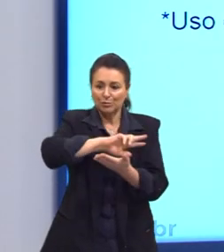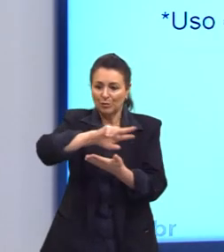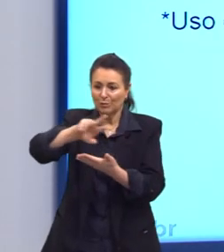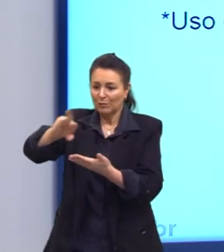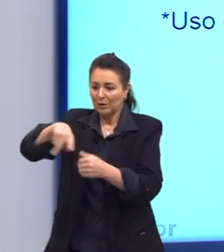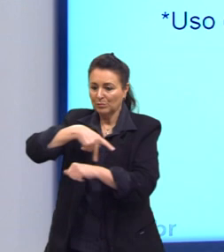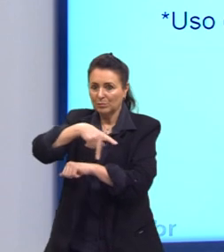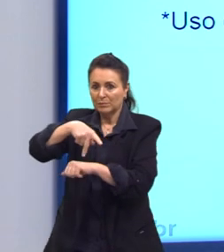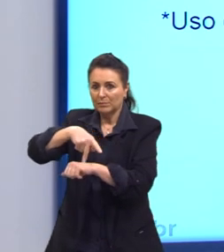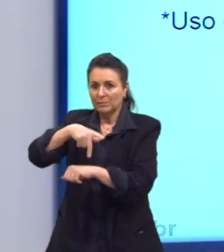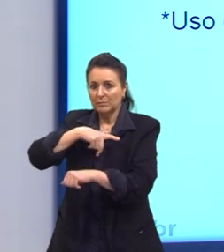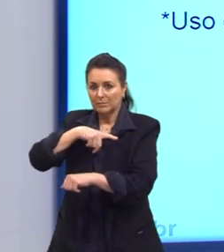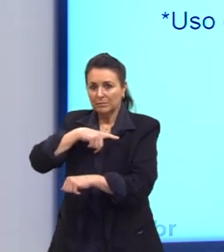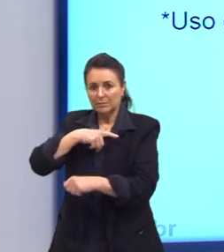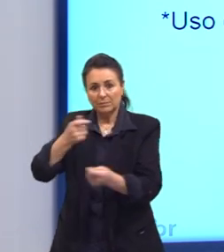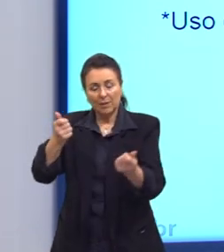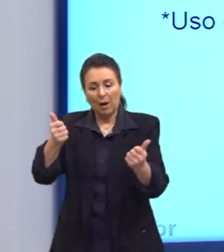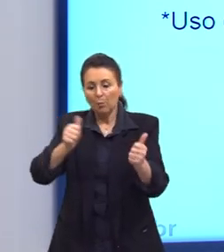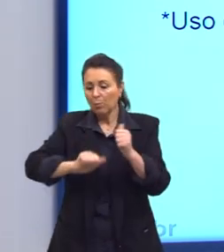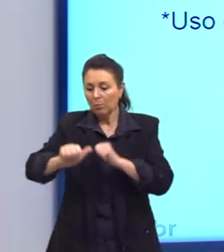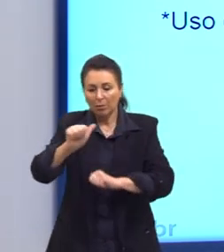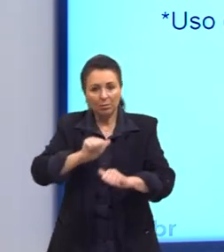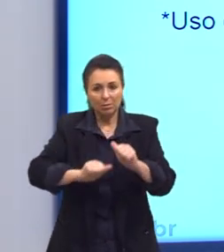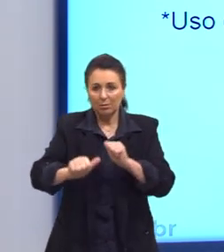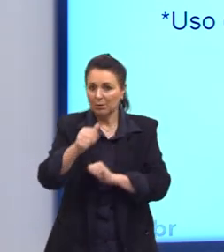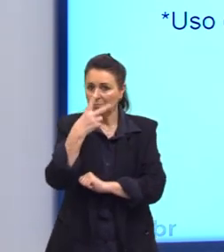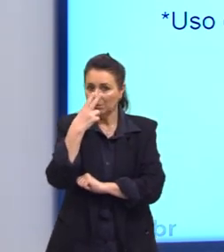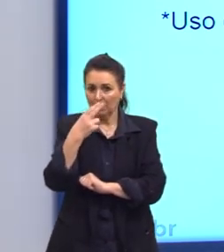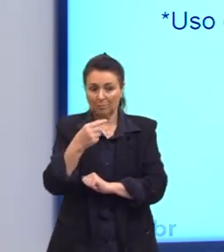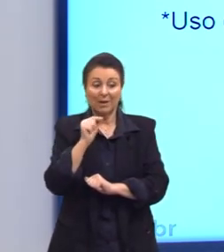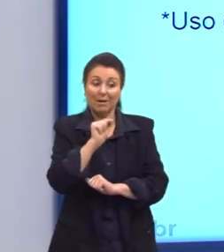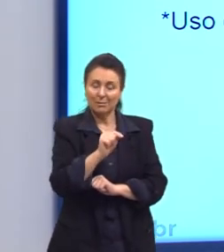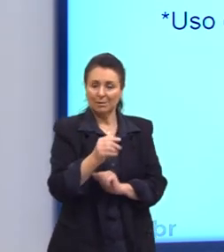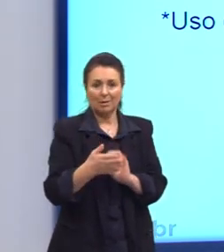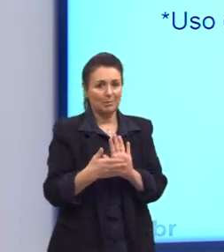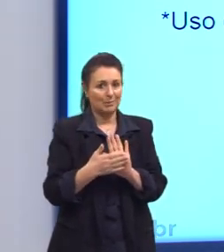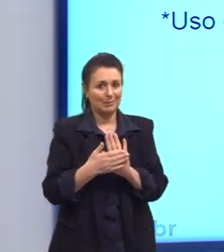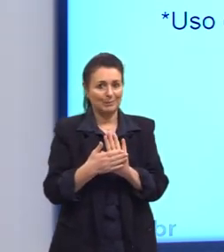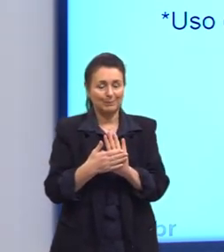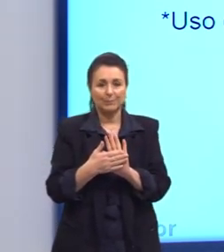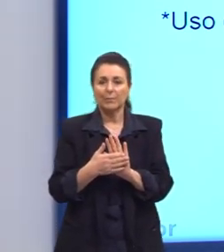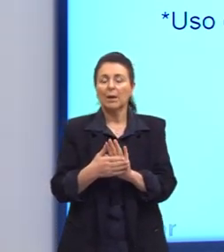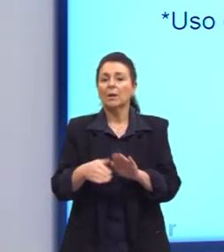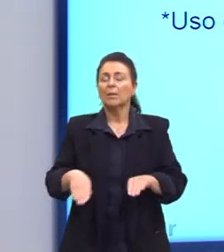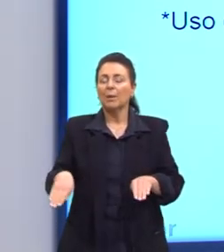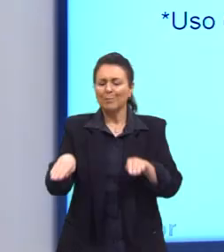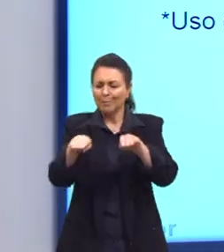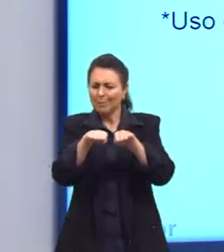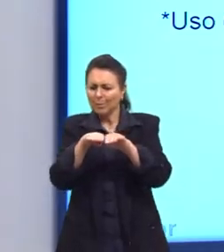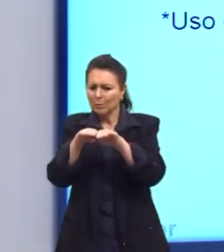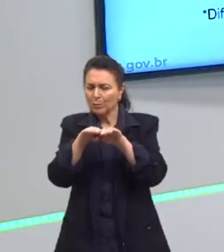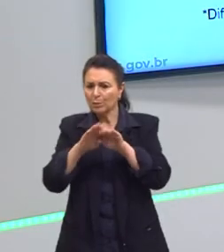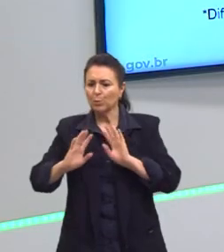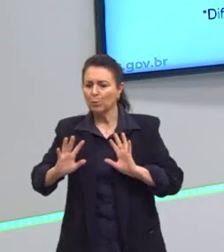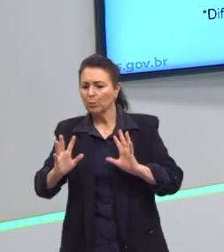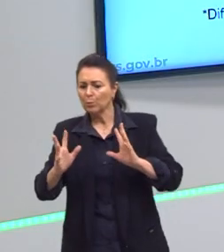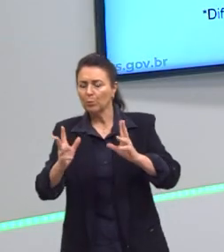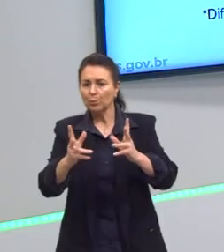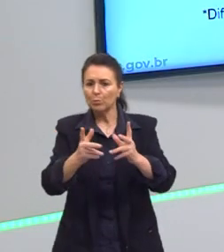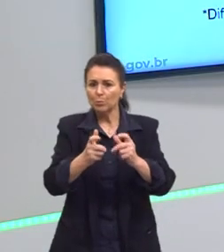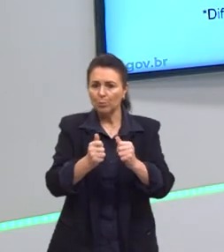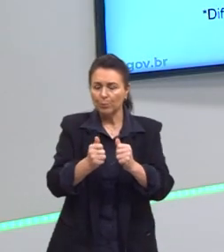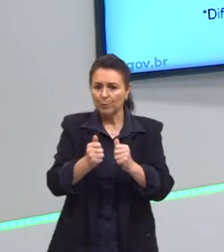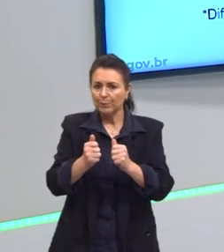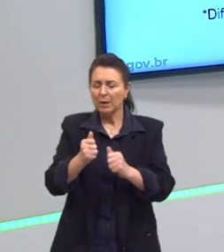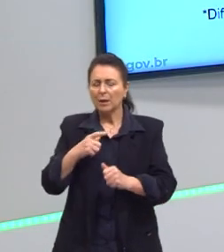teoricamente, tem a mesma qualidade. Essa é a proposta. E também a padronização do consumo, que é aquilo que eu discuto lá no